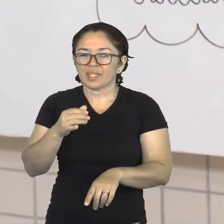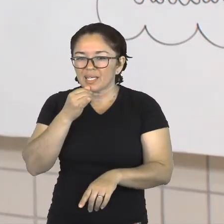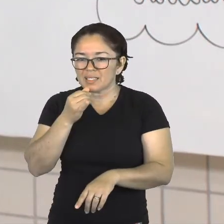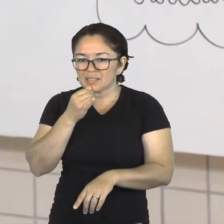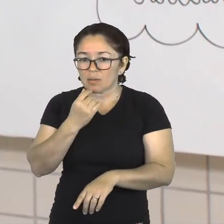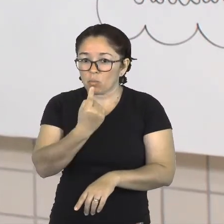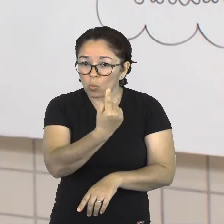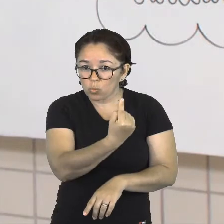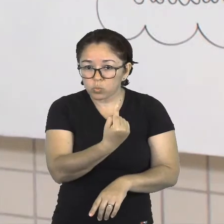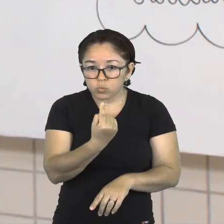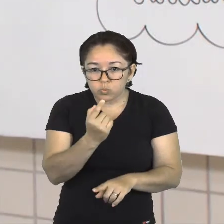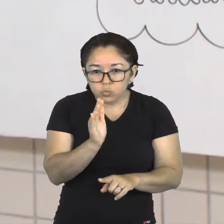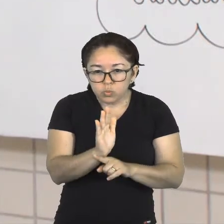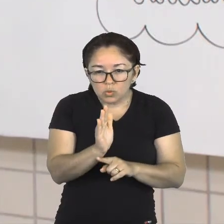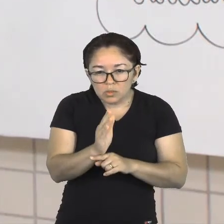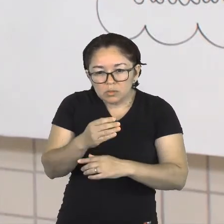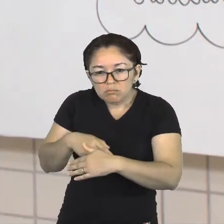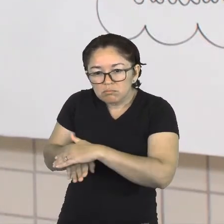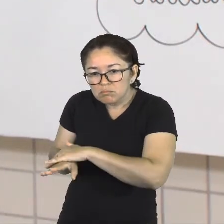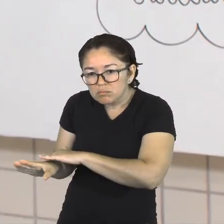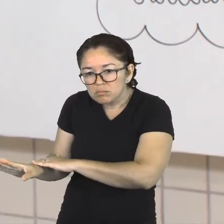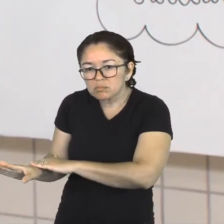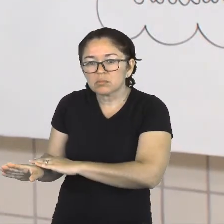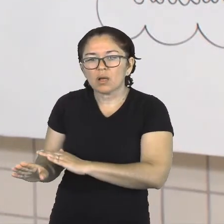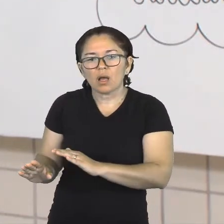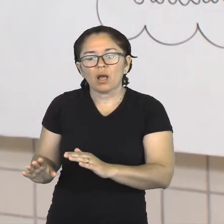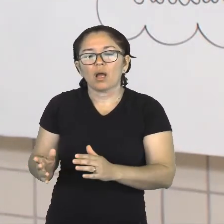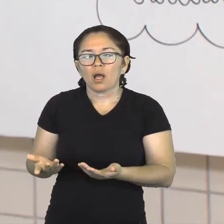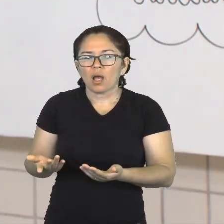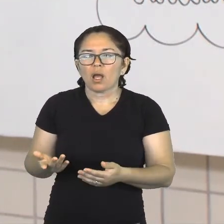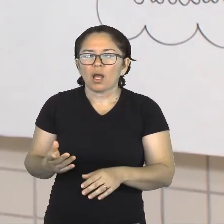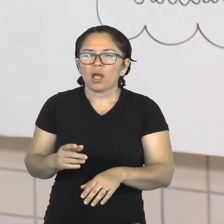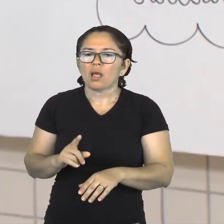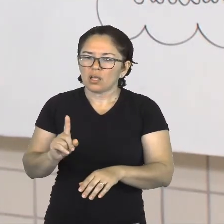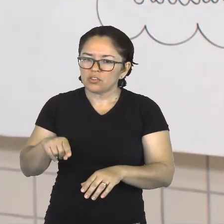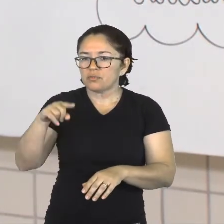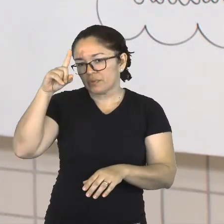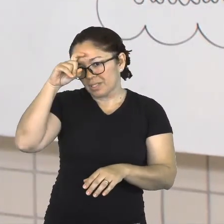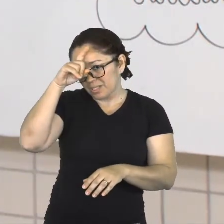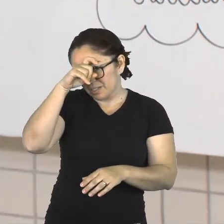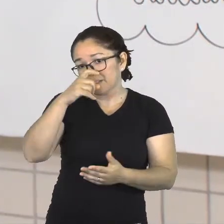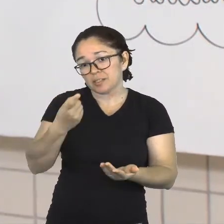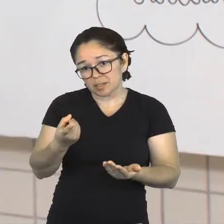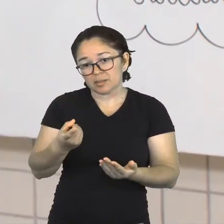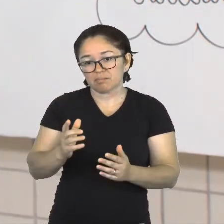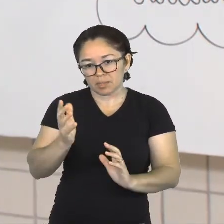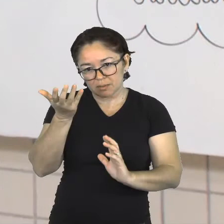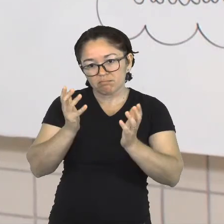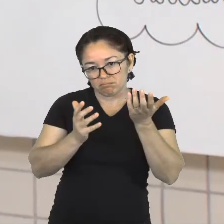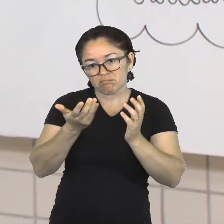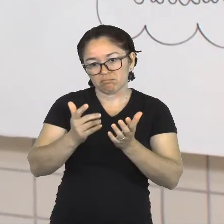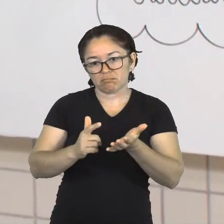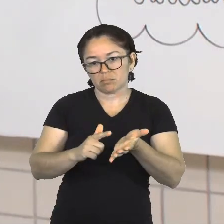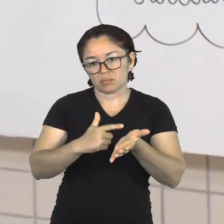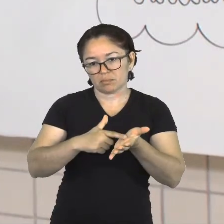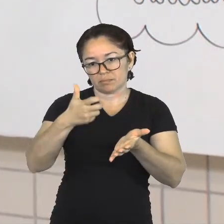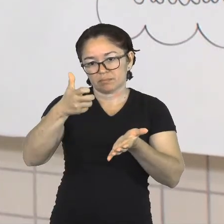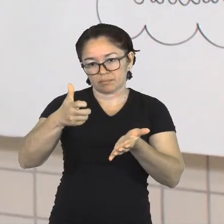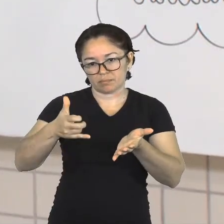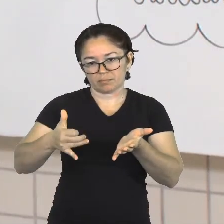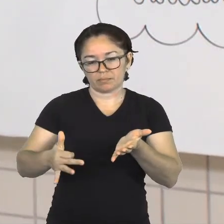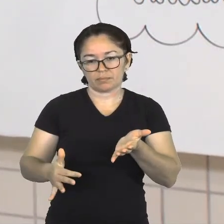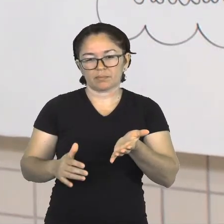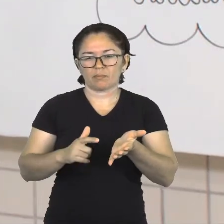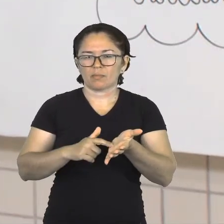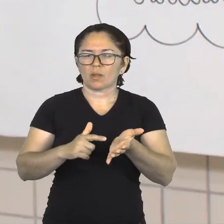judeu em casa vai causar pra ela, né? E pra família adotiva dela. Então, é um livro muito interessante. Eu